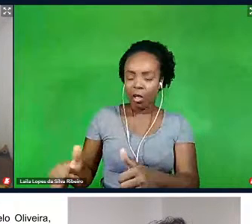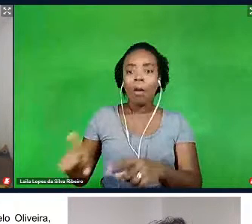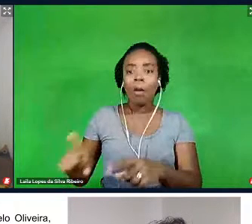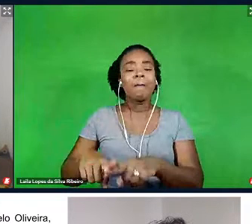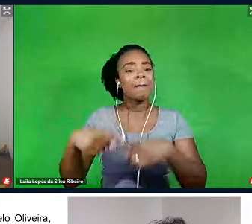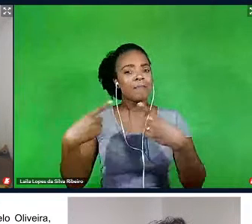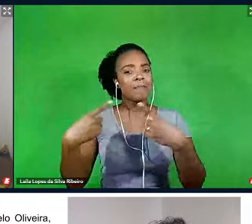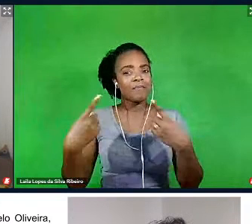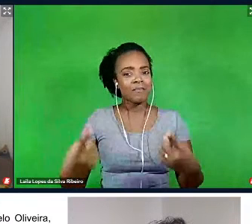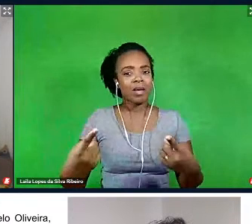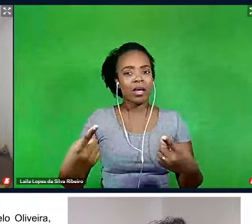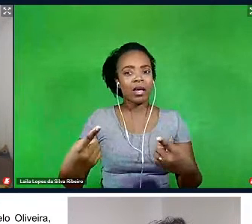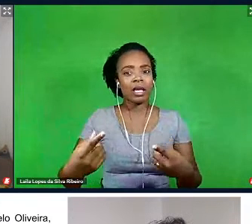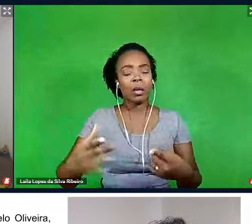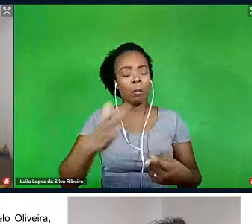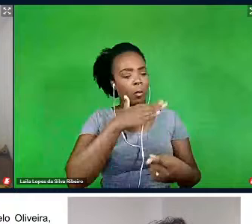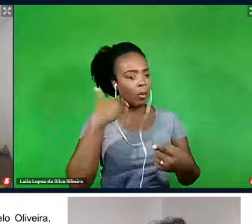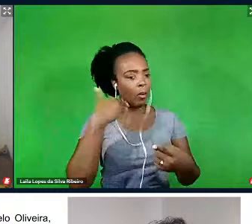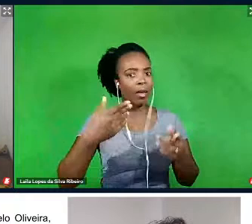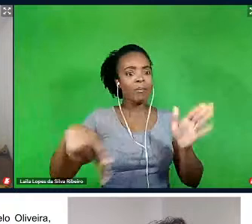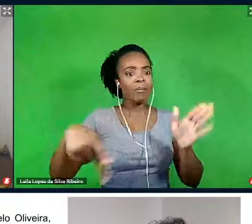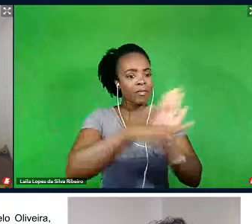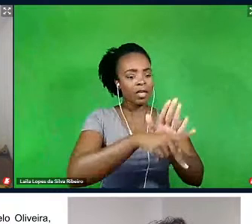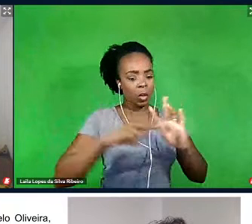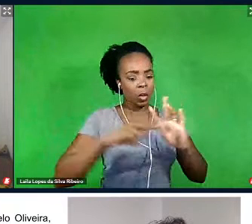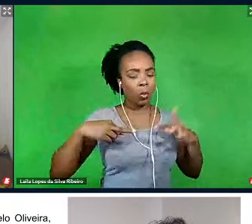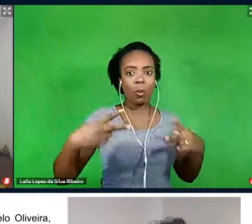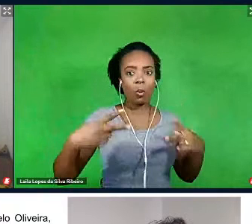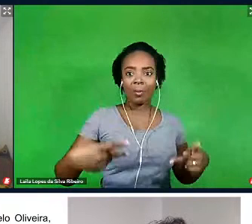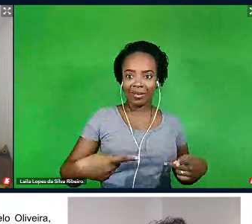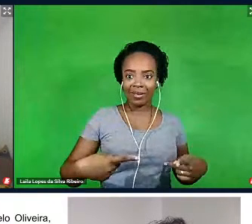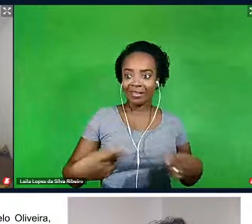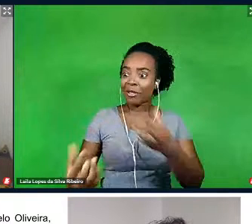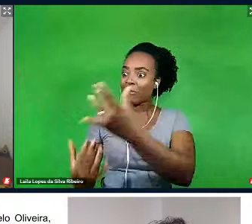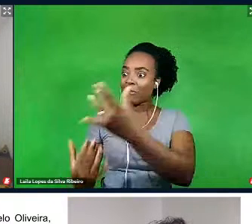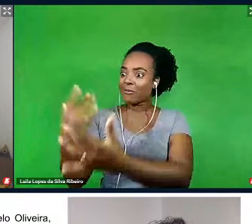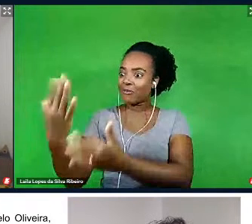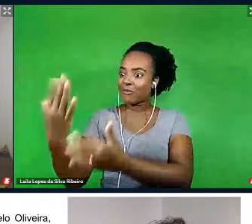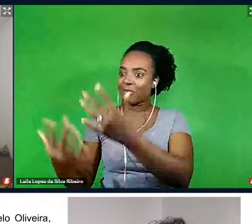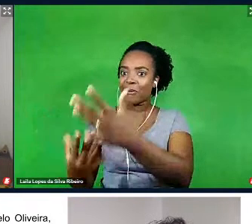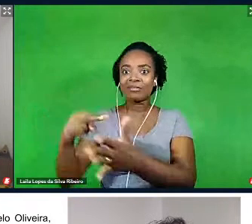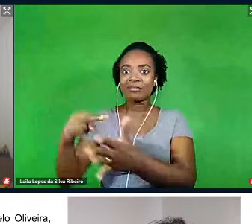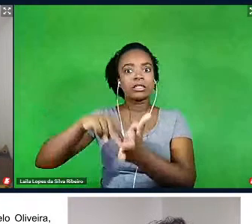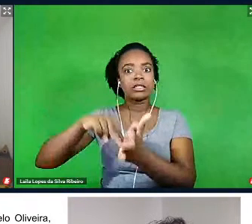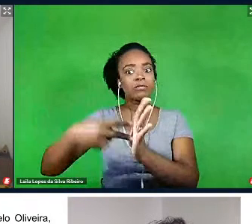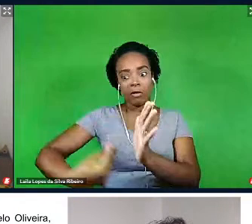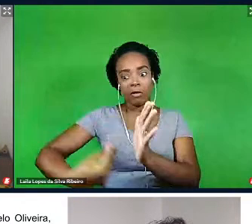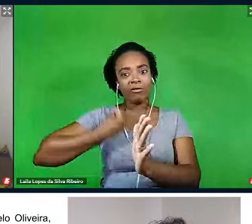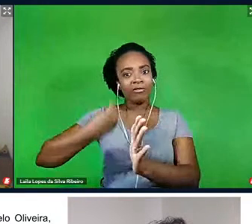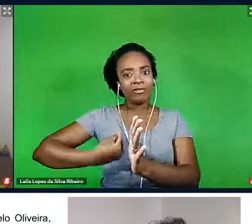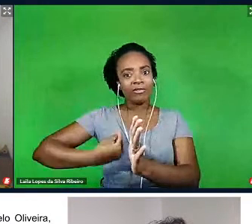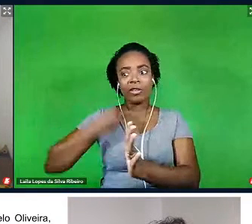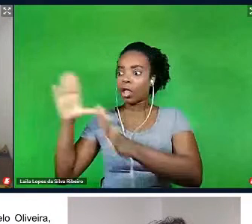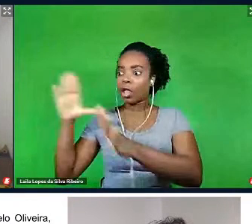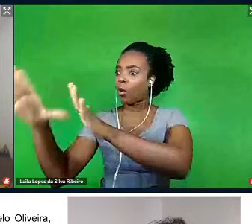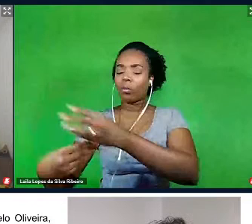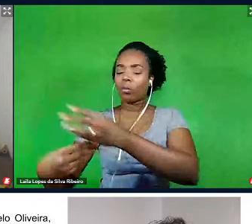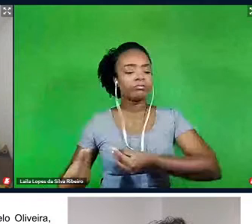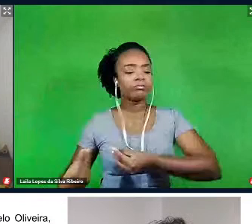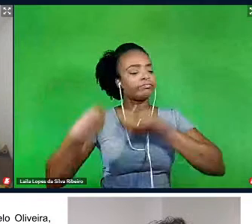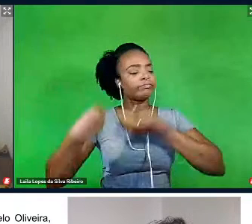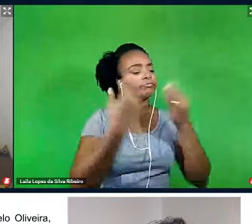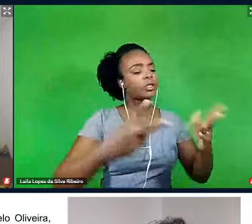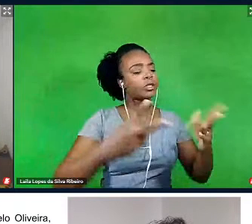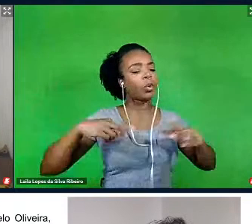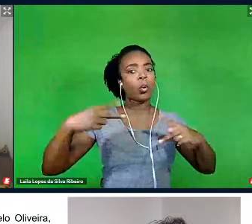prolonga a mortalidade dos seres humanos, né? Ele dá aos humanos a condição de agirem no mundo e não